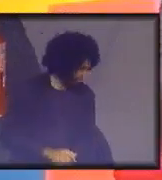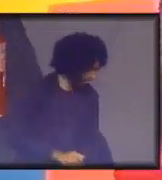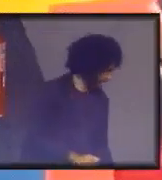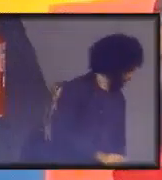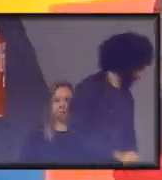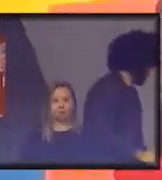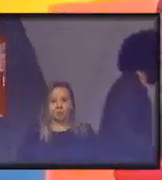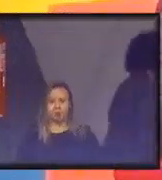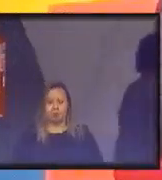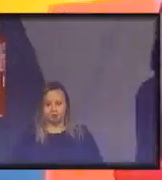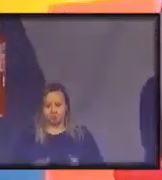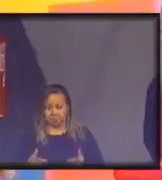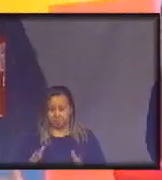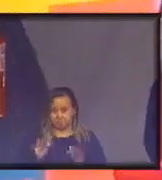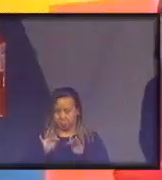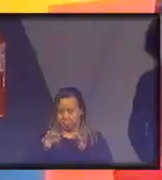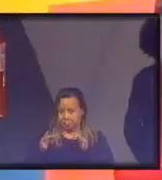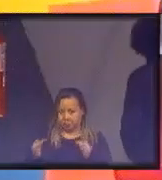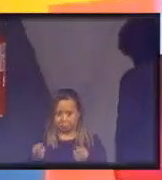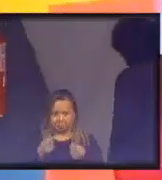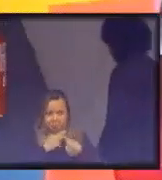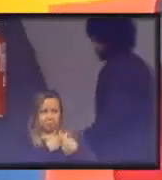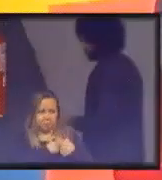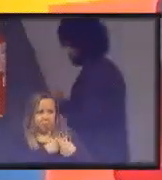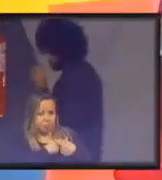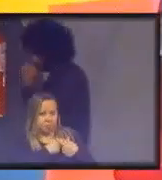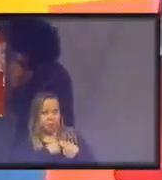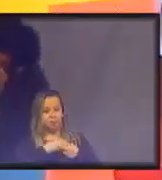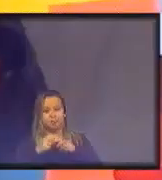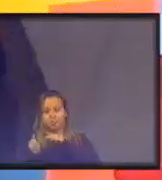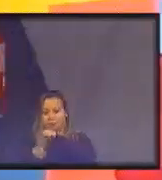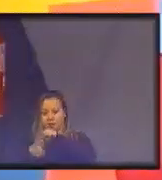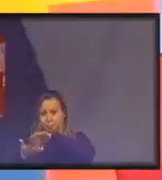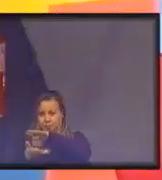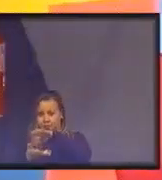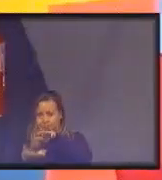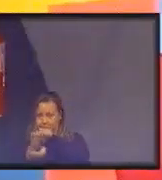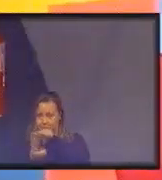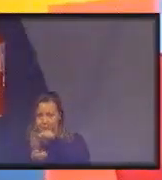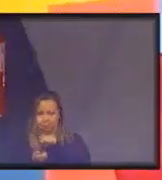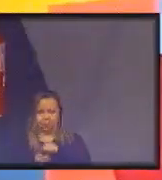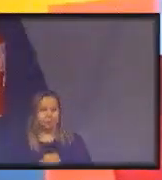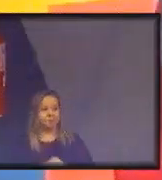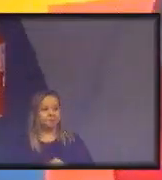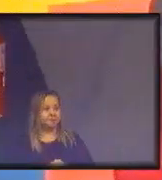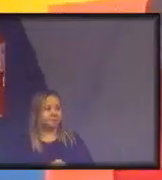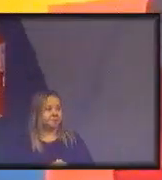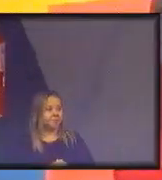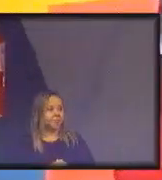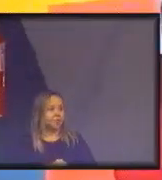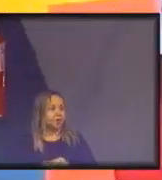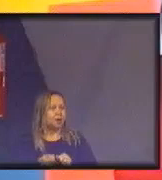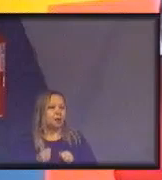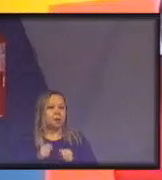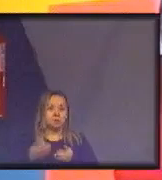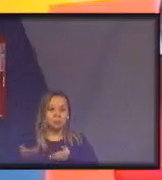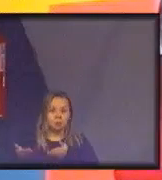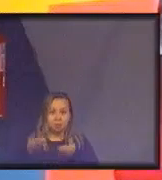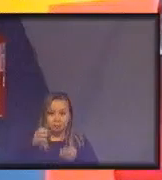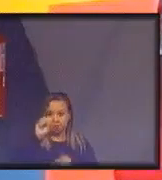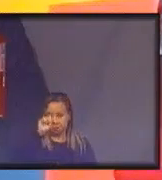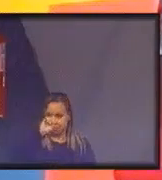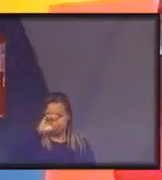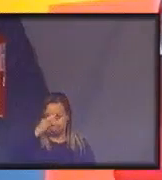como os embaixadores da sustentabilidade. Como é, Kathleen? Vamos trazer aqui para o STJ, claro,